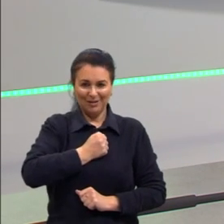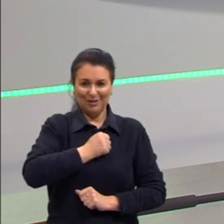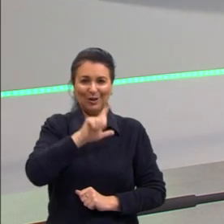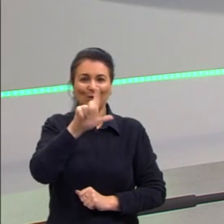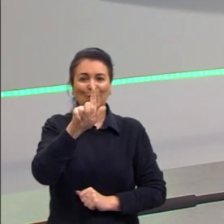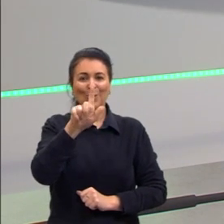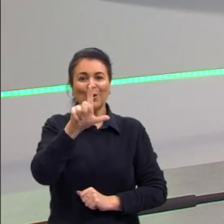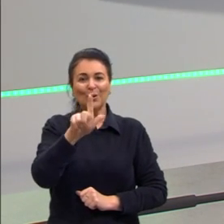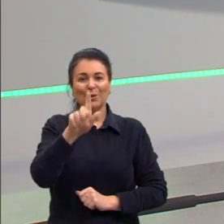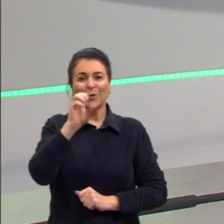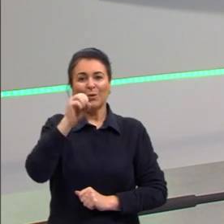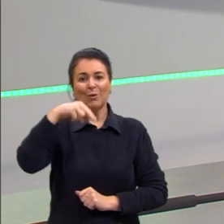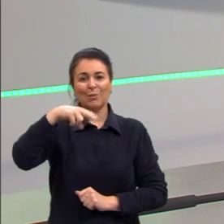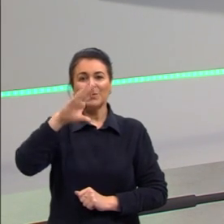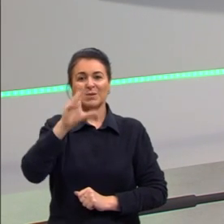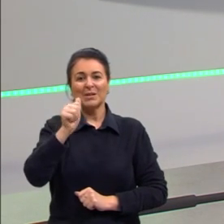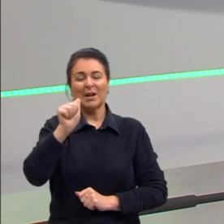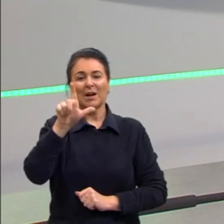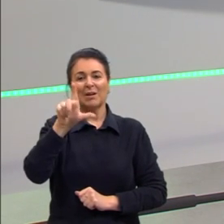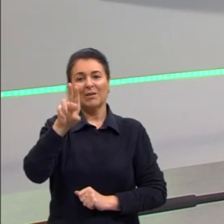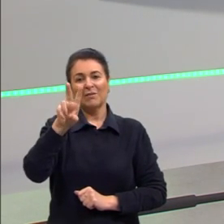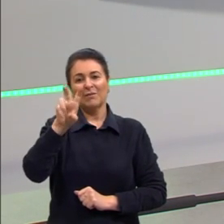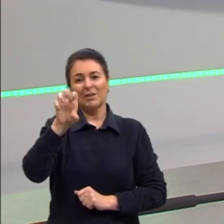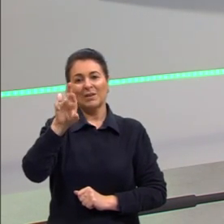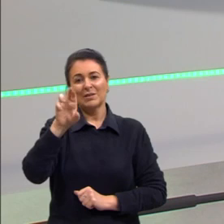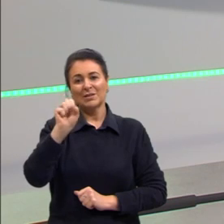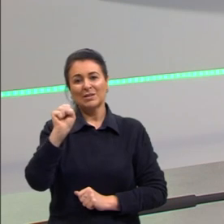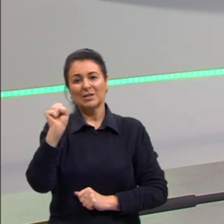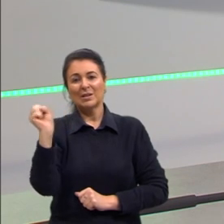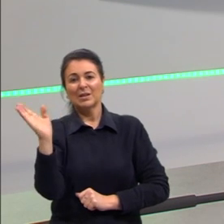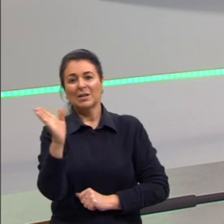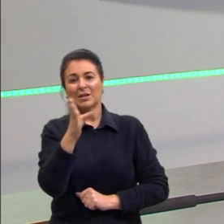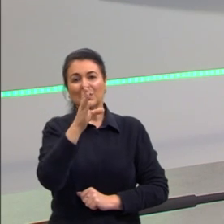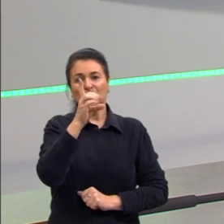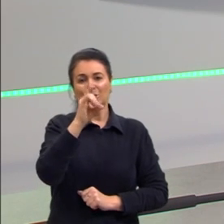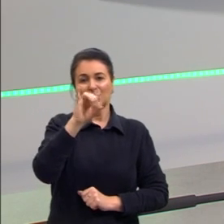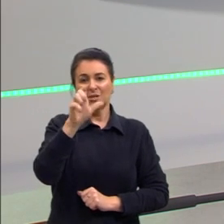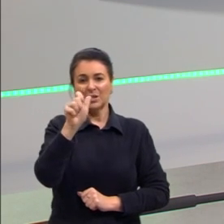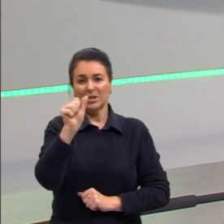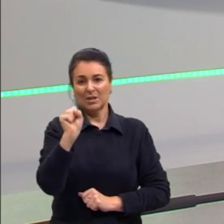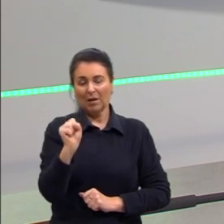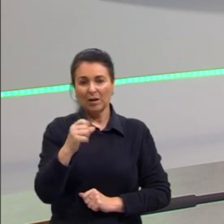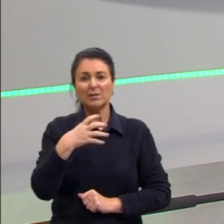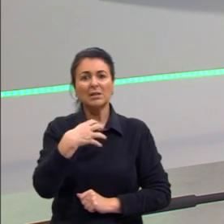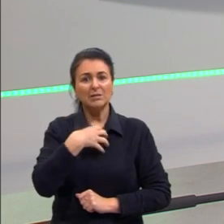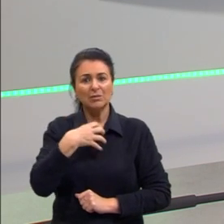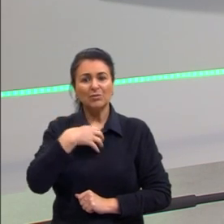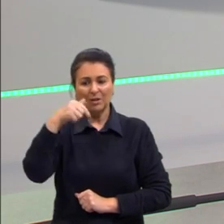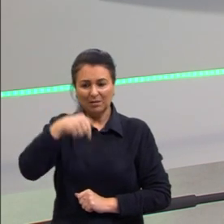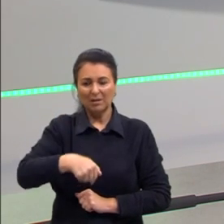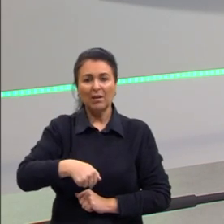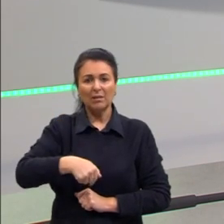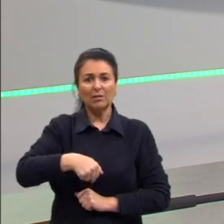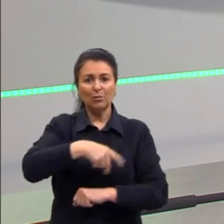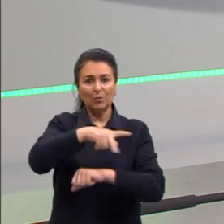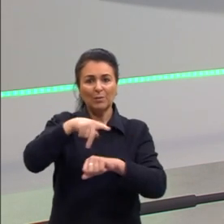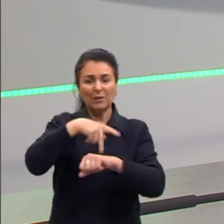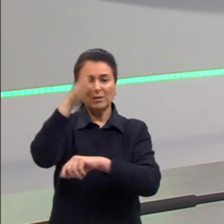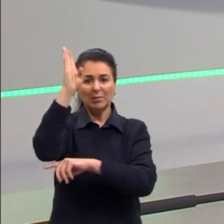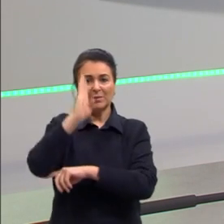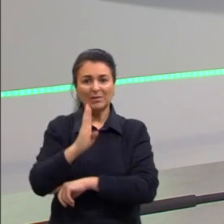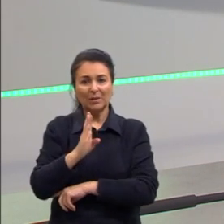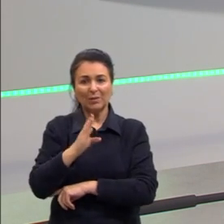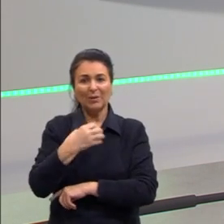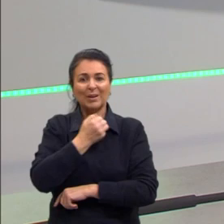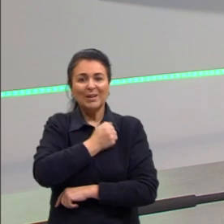natal. E temos aqui uma curiosidade muito interessante. Esse poema ficou tão famoso, foi tão importante, que ele entrou lá